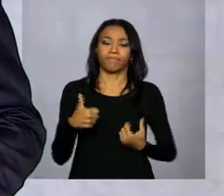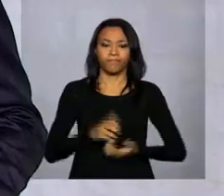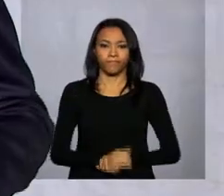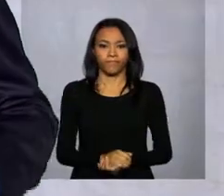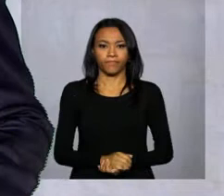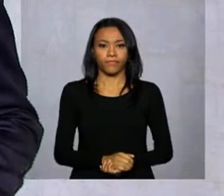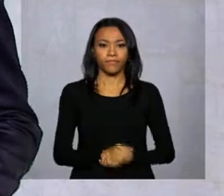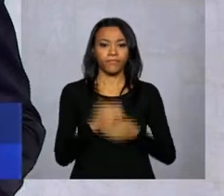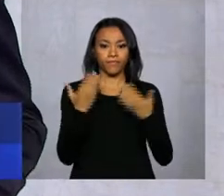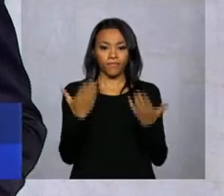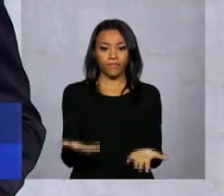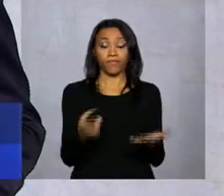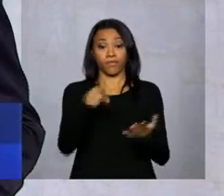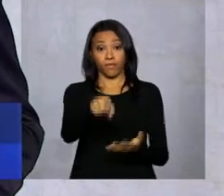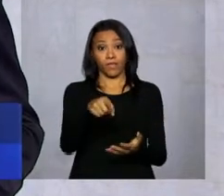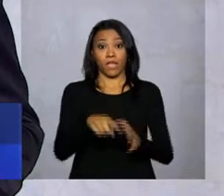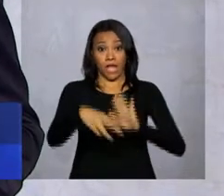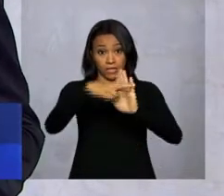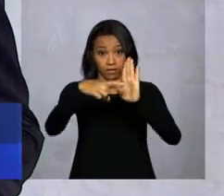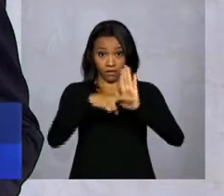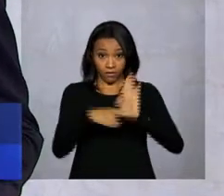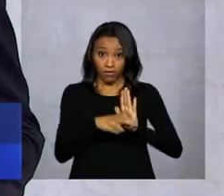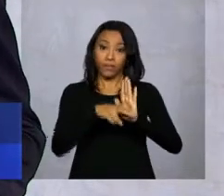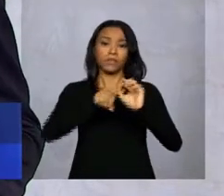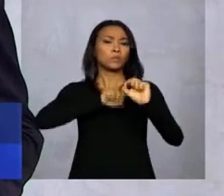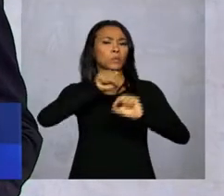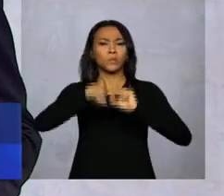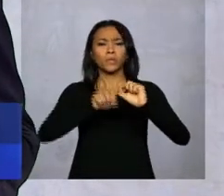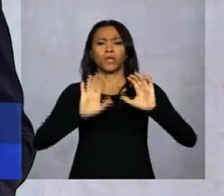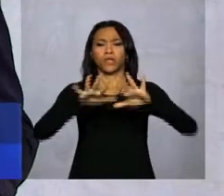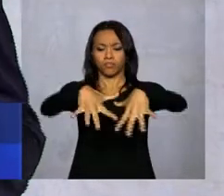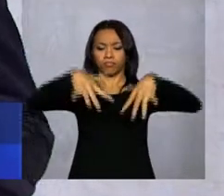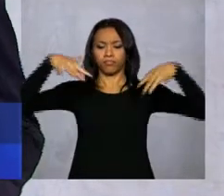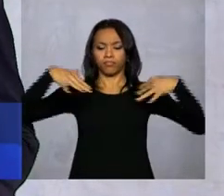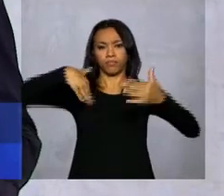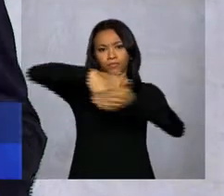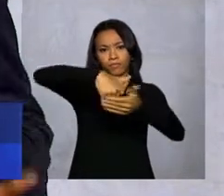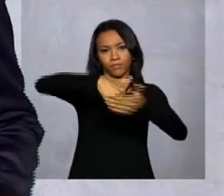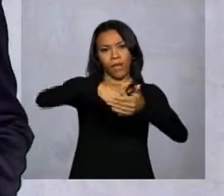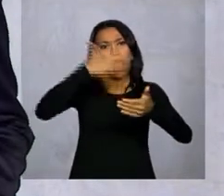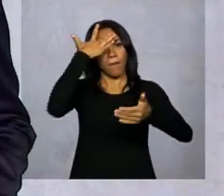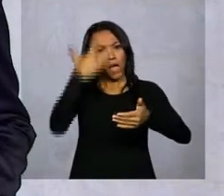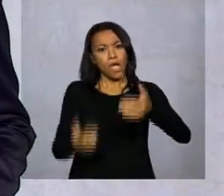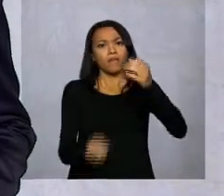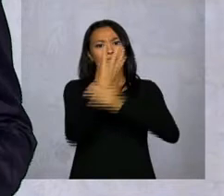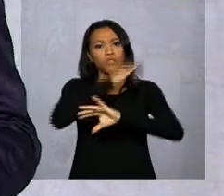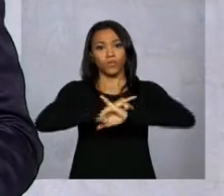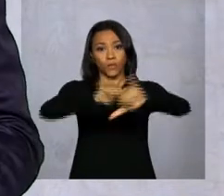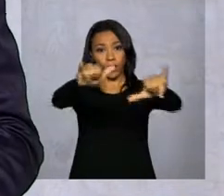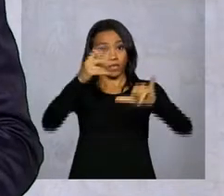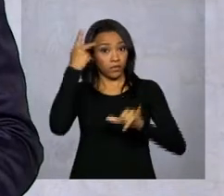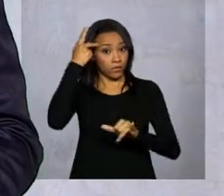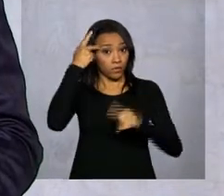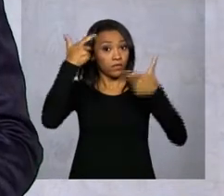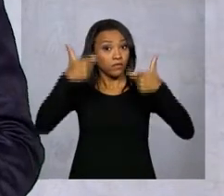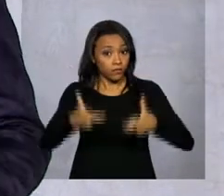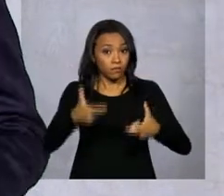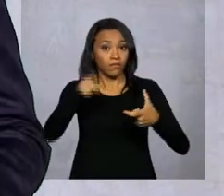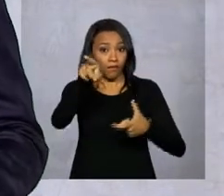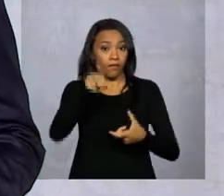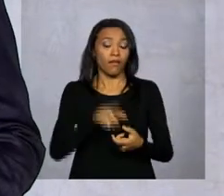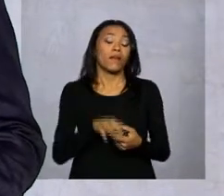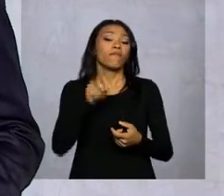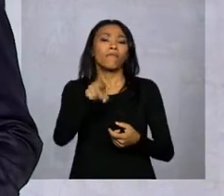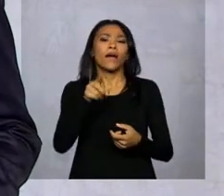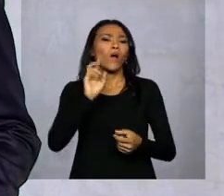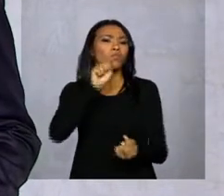O Sistema Brasileiro de Classificação de Estádios vai ser lançado amanhã em São Paulo. Esse sistema propõe a